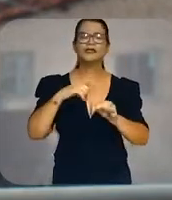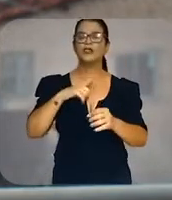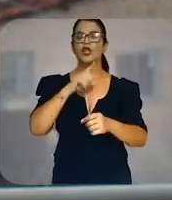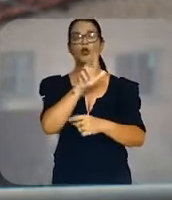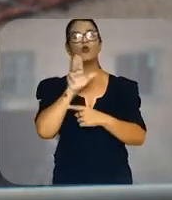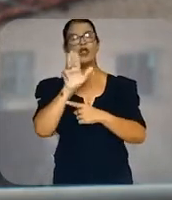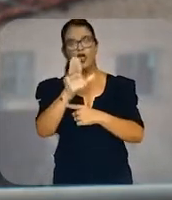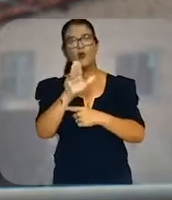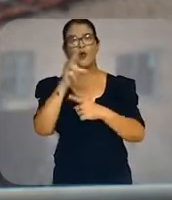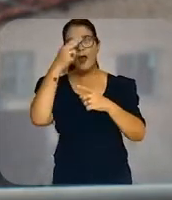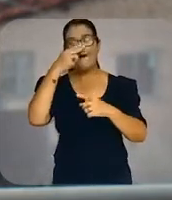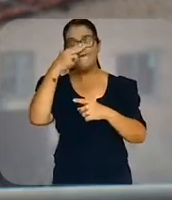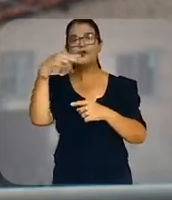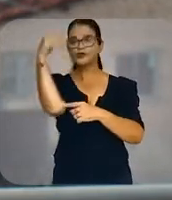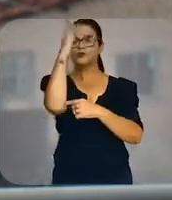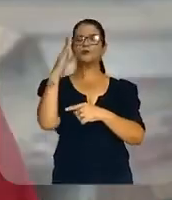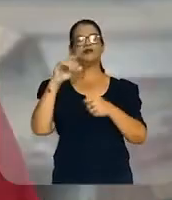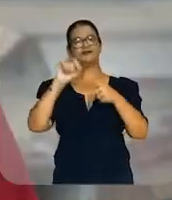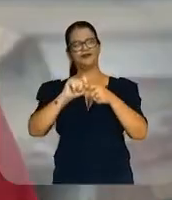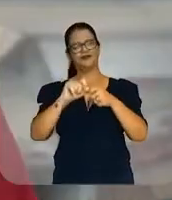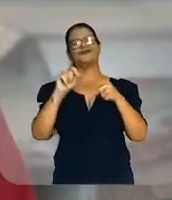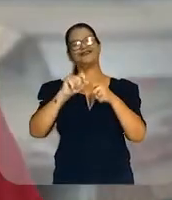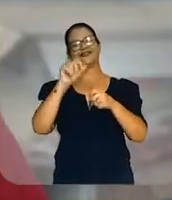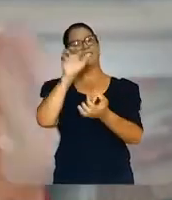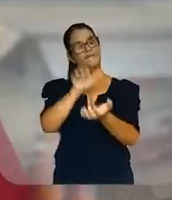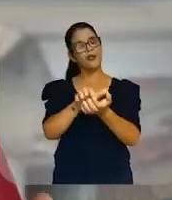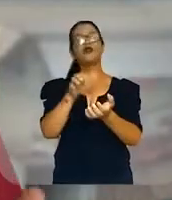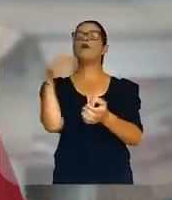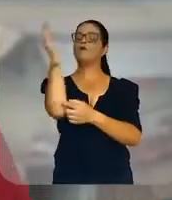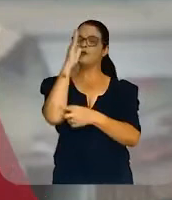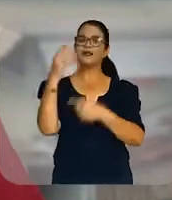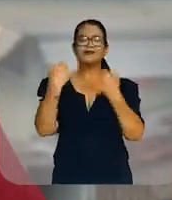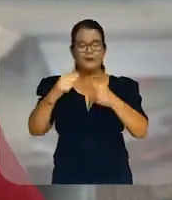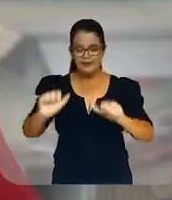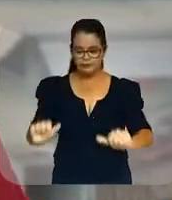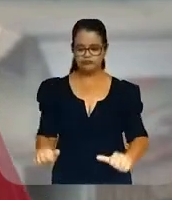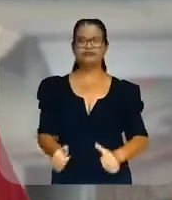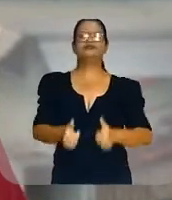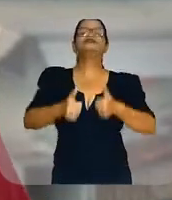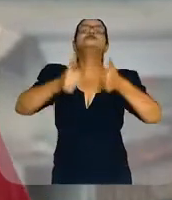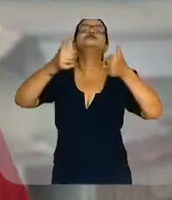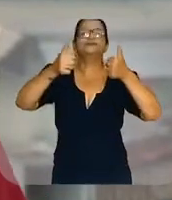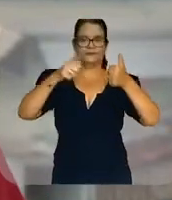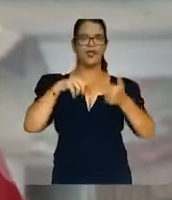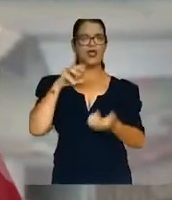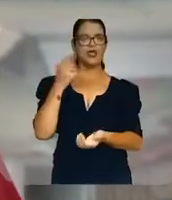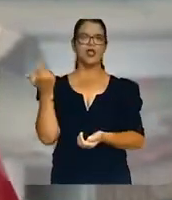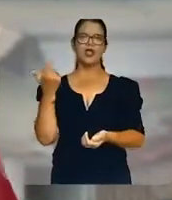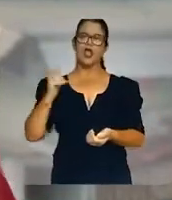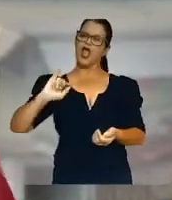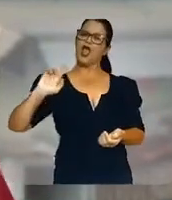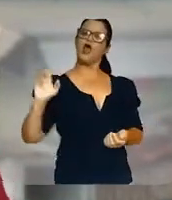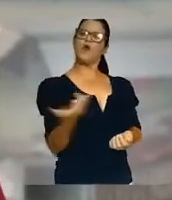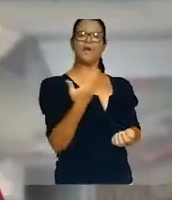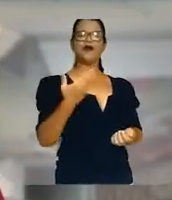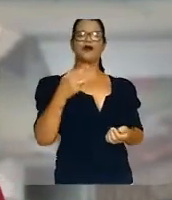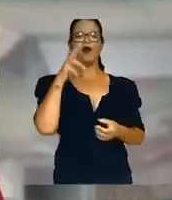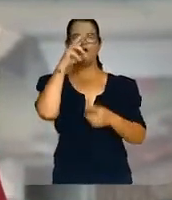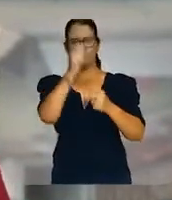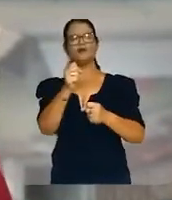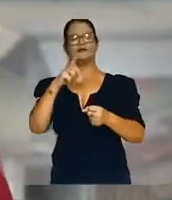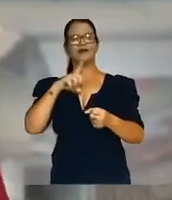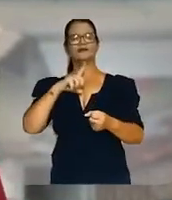de que Lula vai fazer o mesmo pelos brasileiros. Pernambuco e o Brasil precisam se reerguer e recuperar a força que sempre